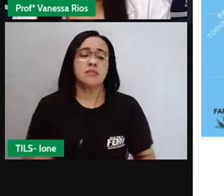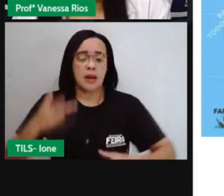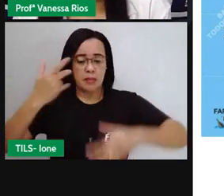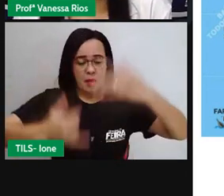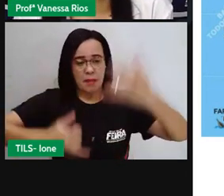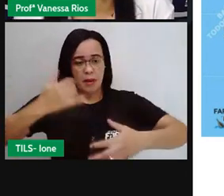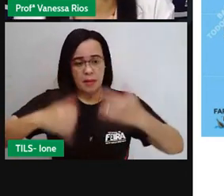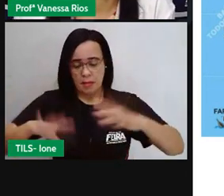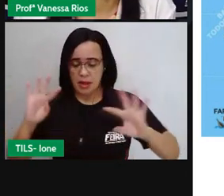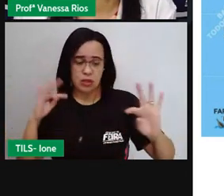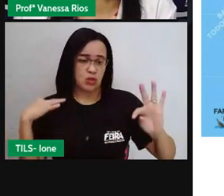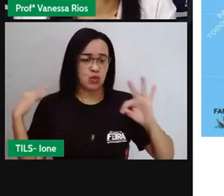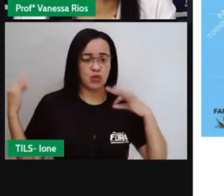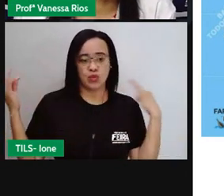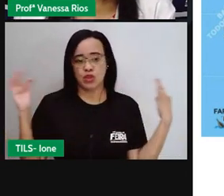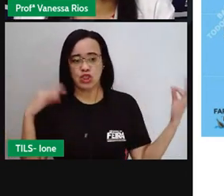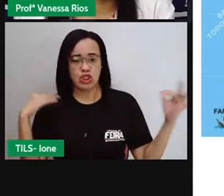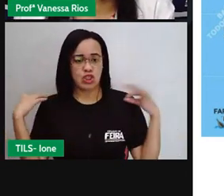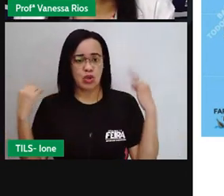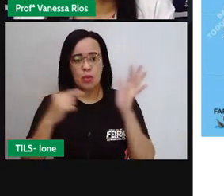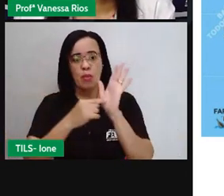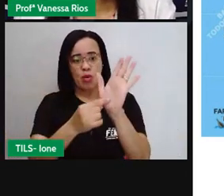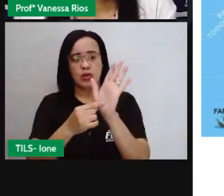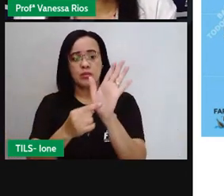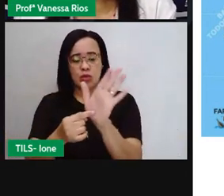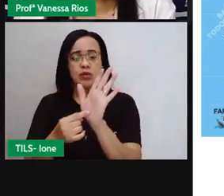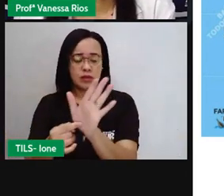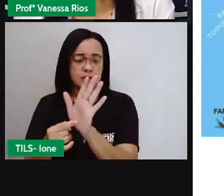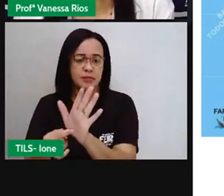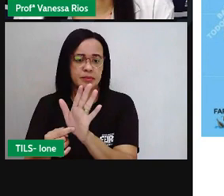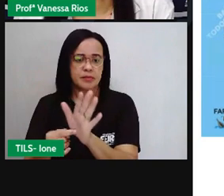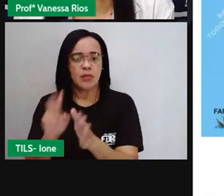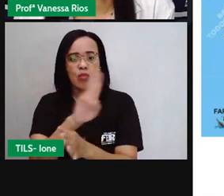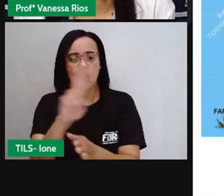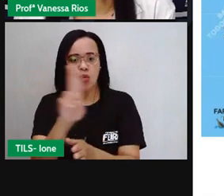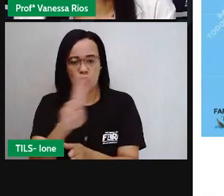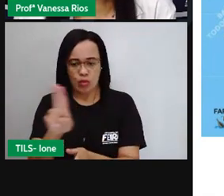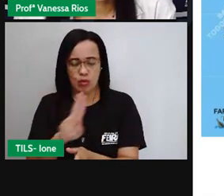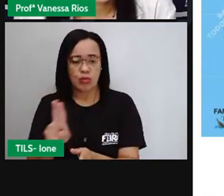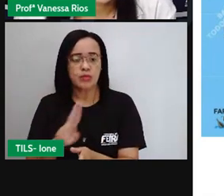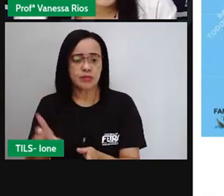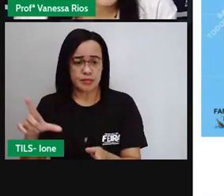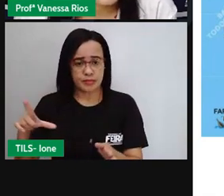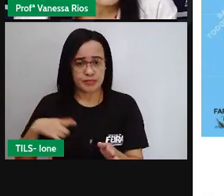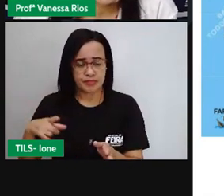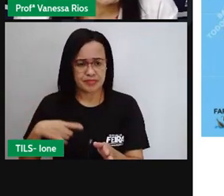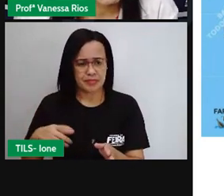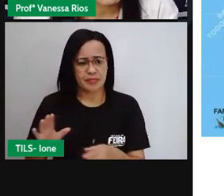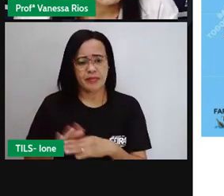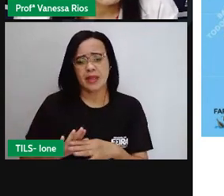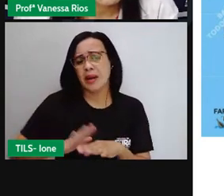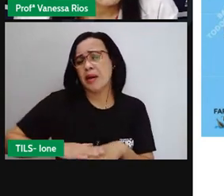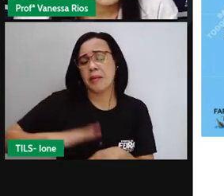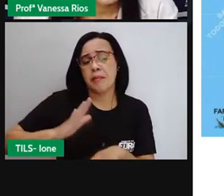pontos turísticos, esses nomes aí apareceram. E aí quais poderiam ganhar menos destaque?